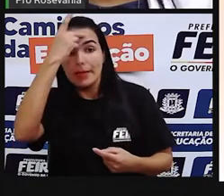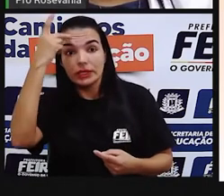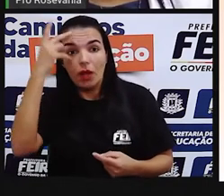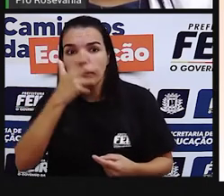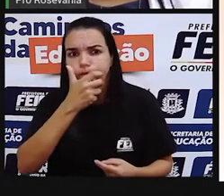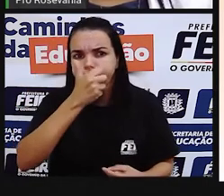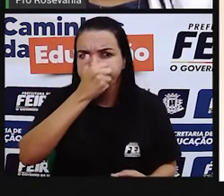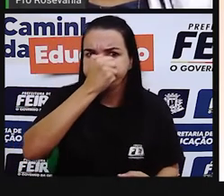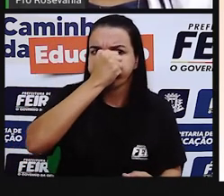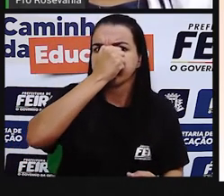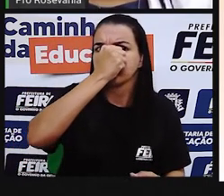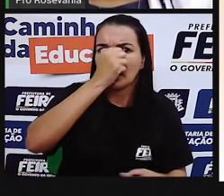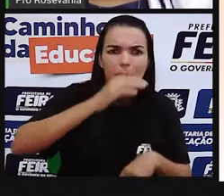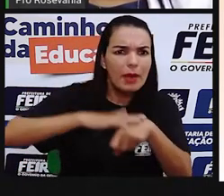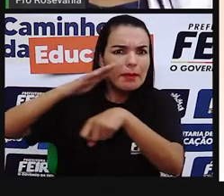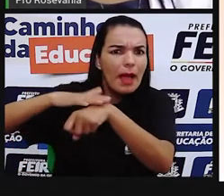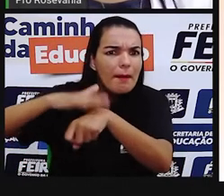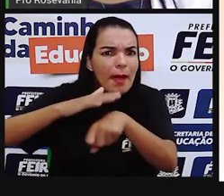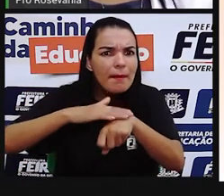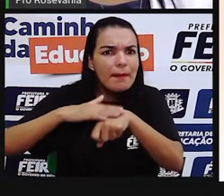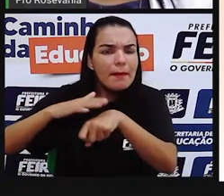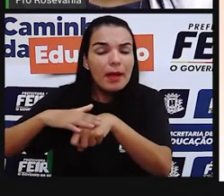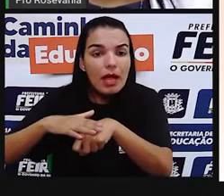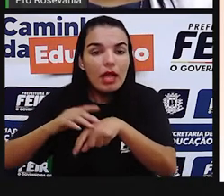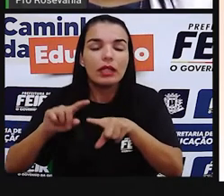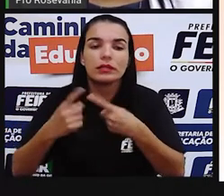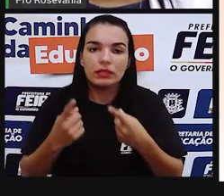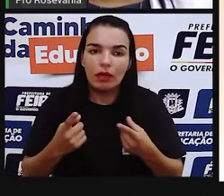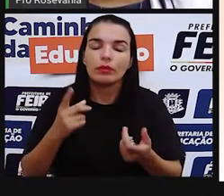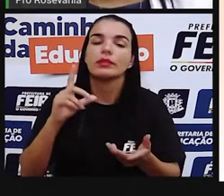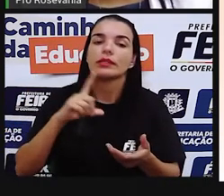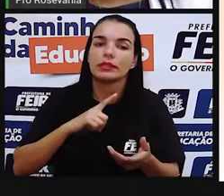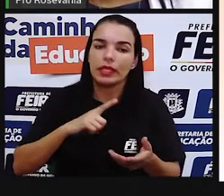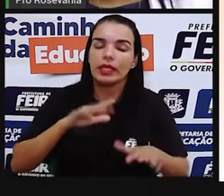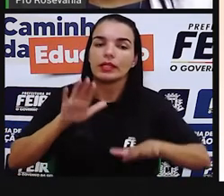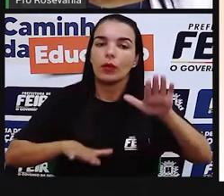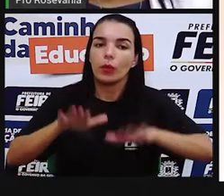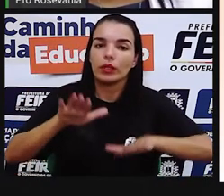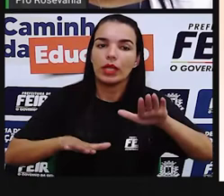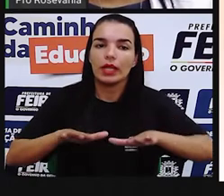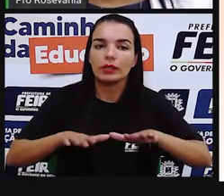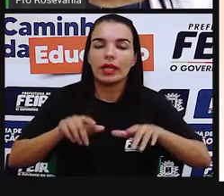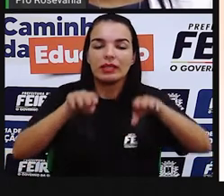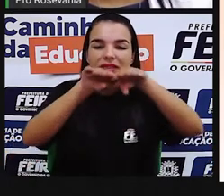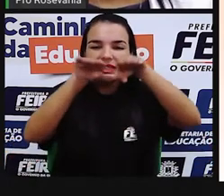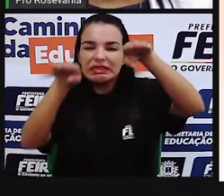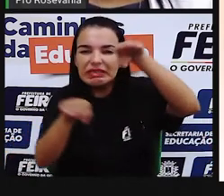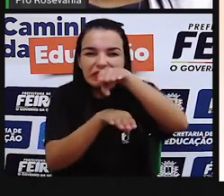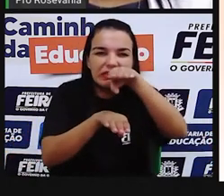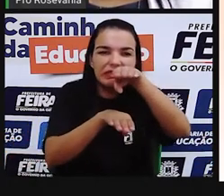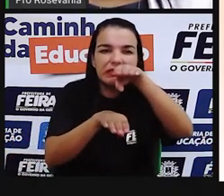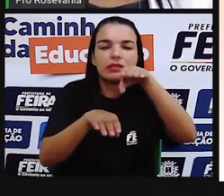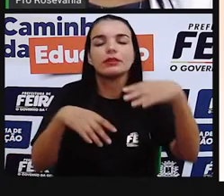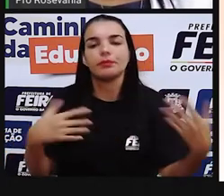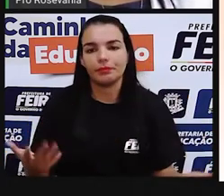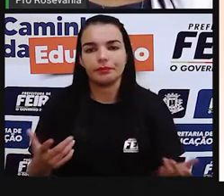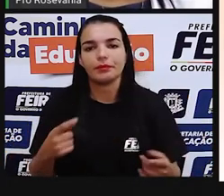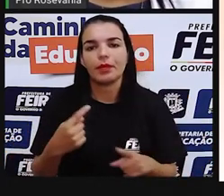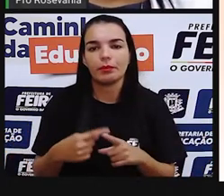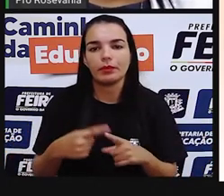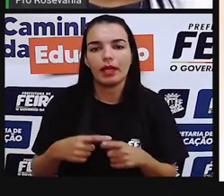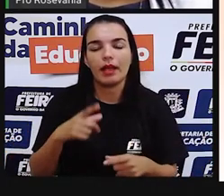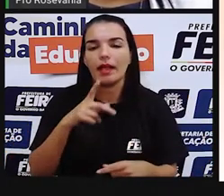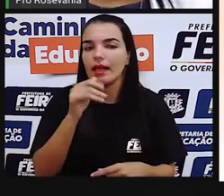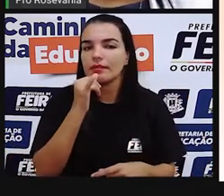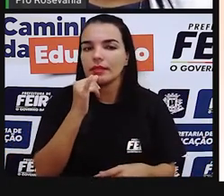onde está. Em alguns países, realmente, falta muita coisa para a população. Por exemplo, alguns países africanos, a